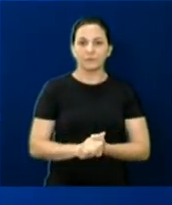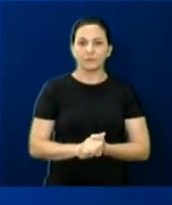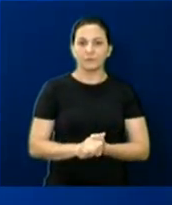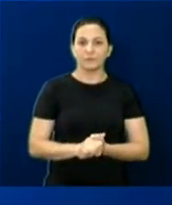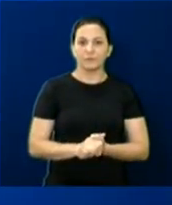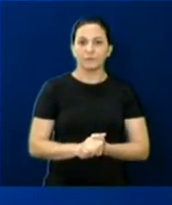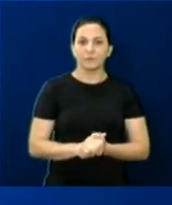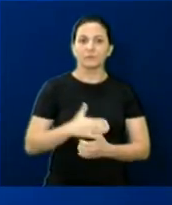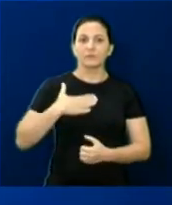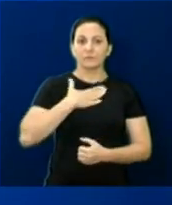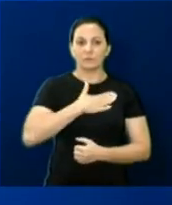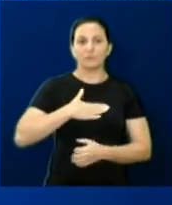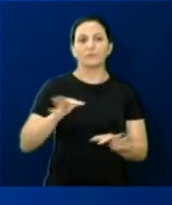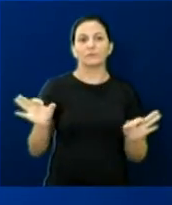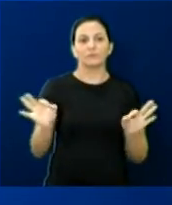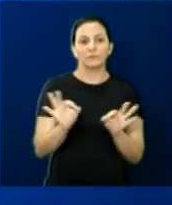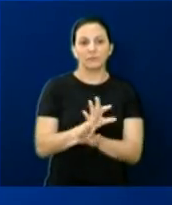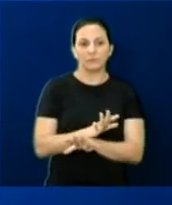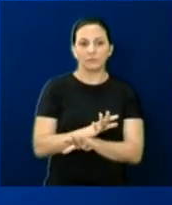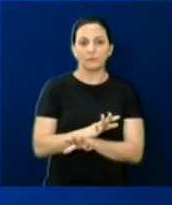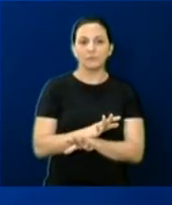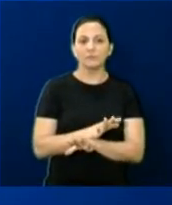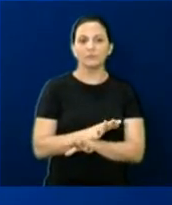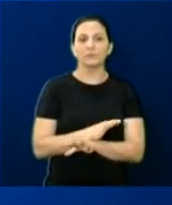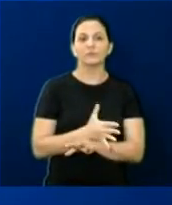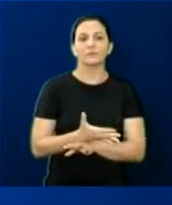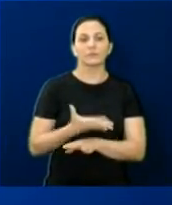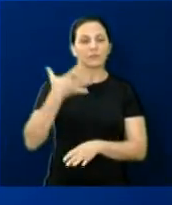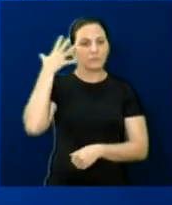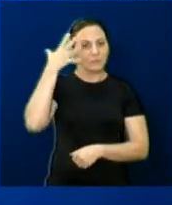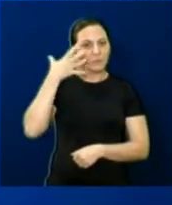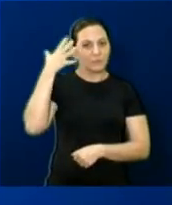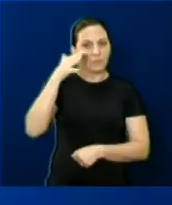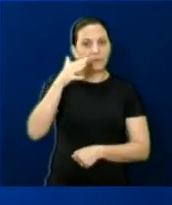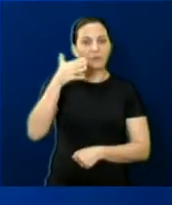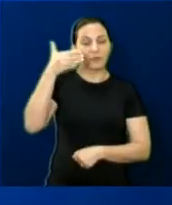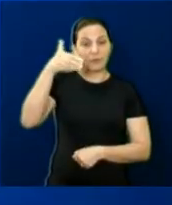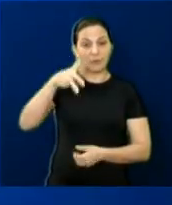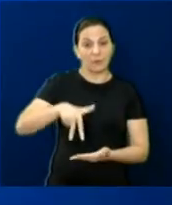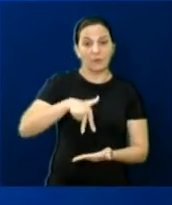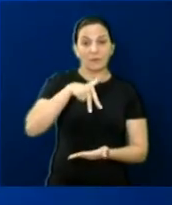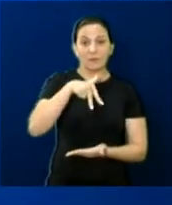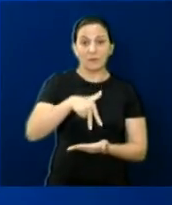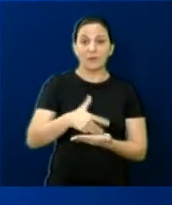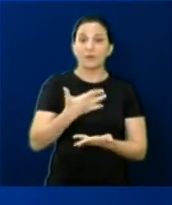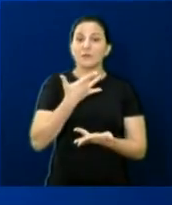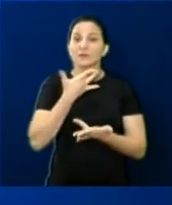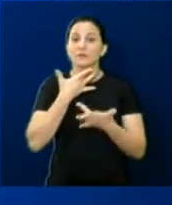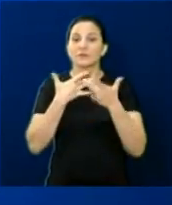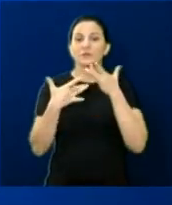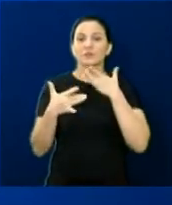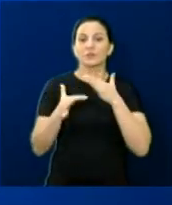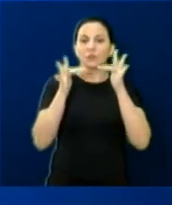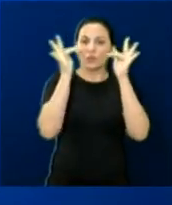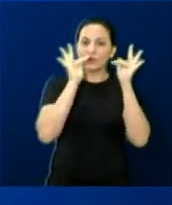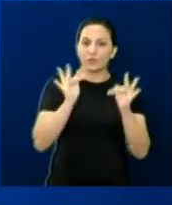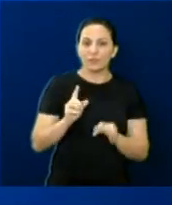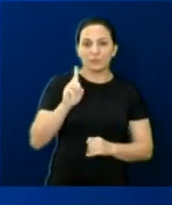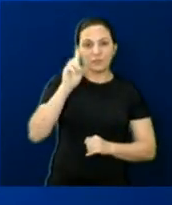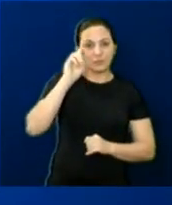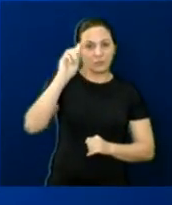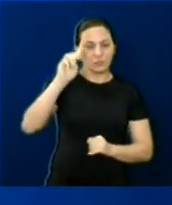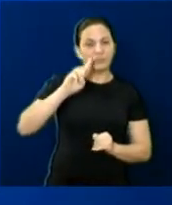Gostaria de terminar a minha fala no pequeno expediente, desejando um feliz dia